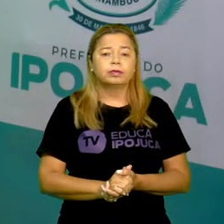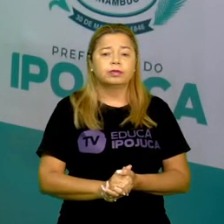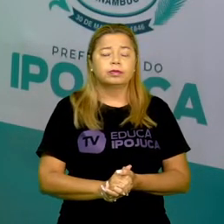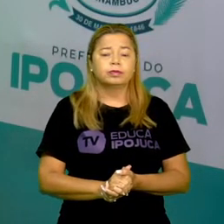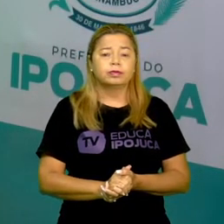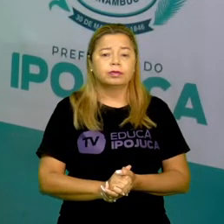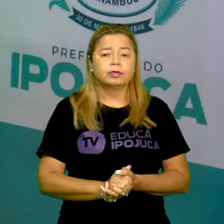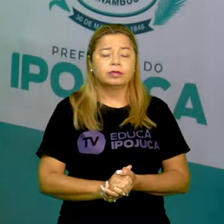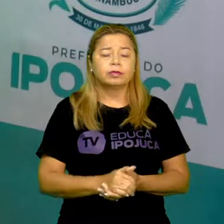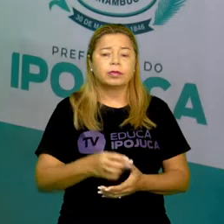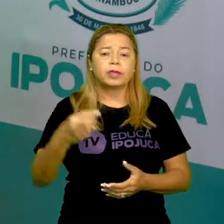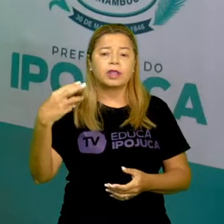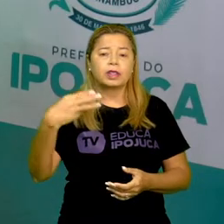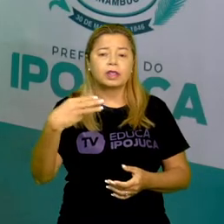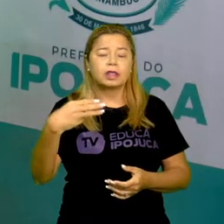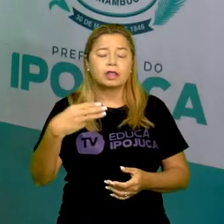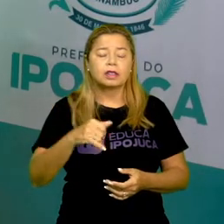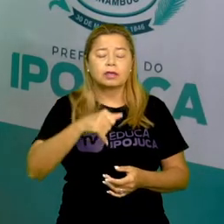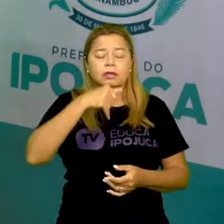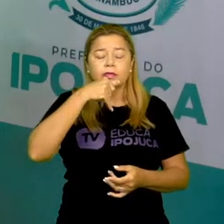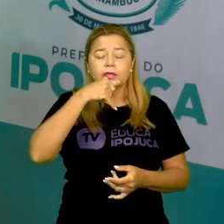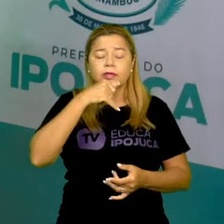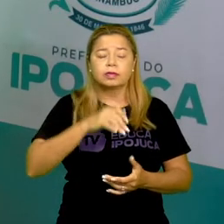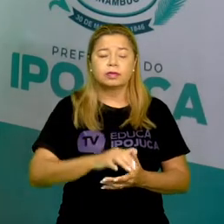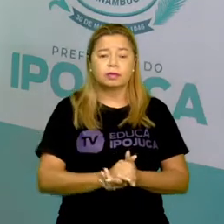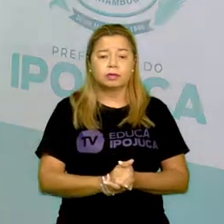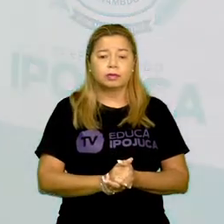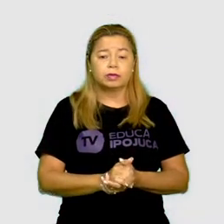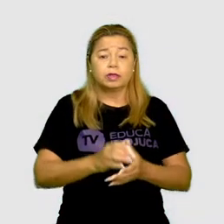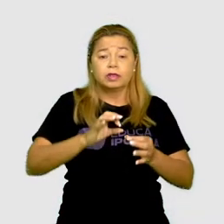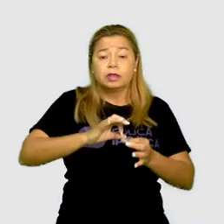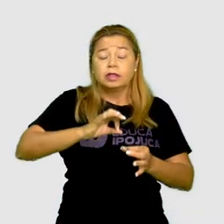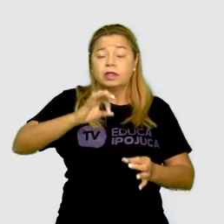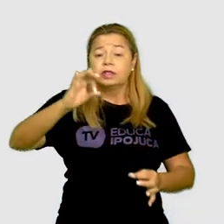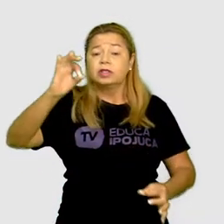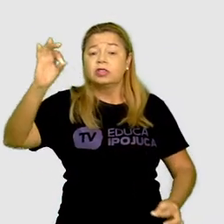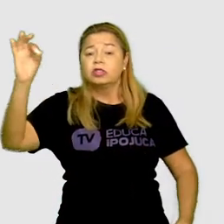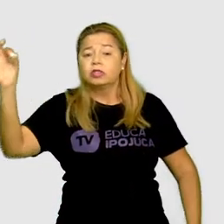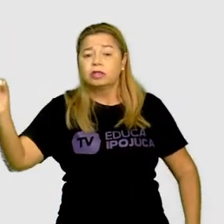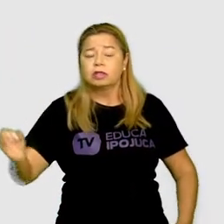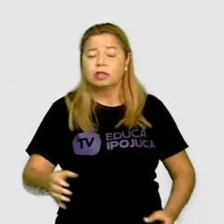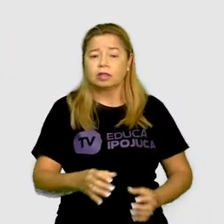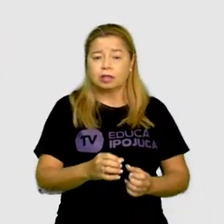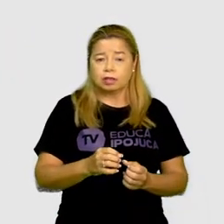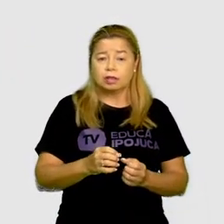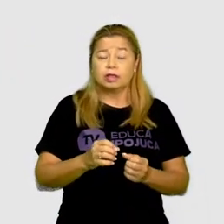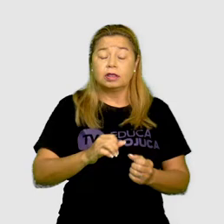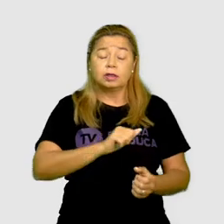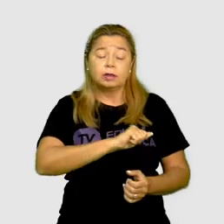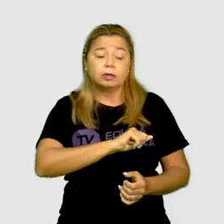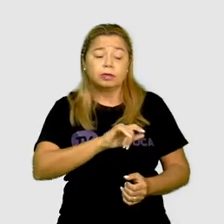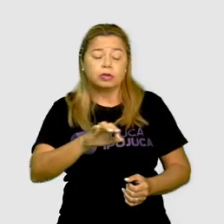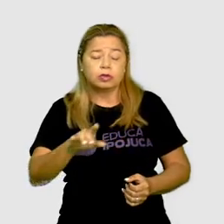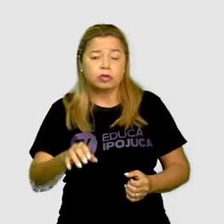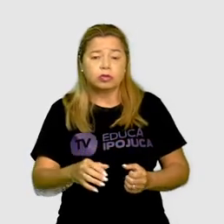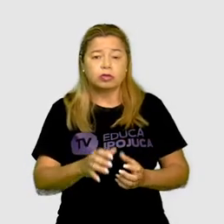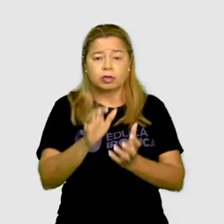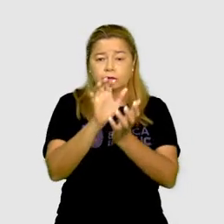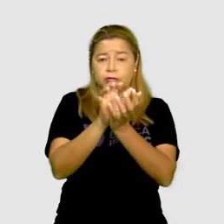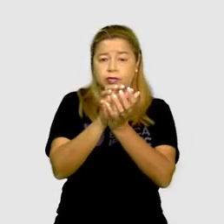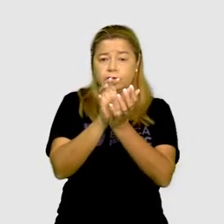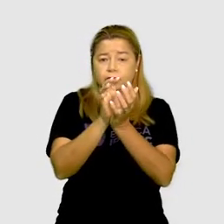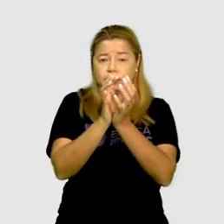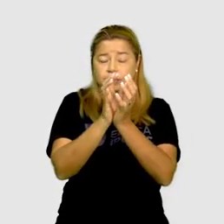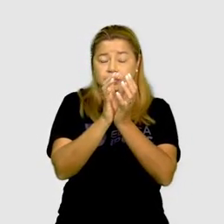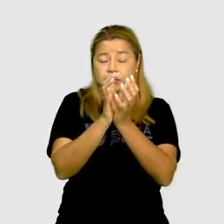No terceiro exemplo, a distância entre Recife e Ipojuca foi calculada em quilômetros. Mas quilômetros